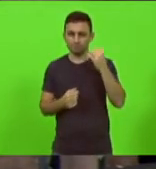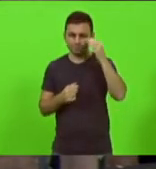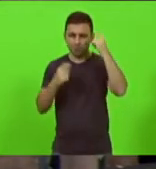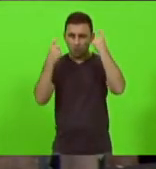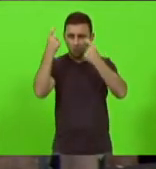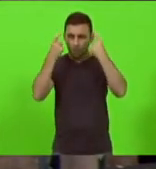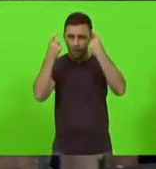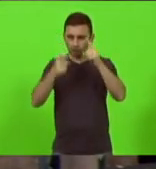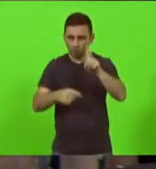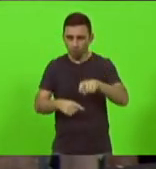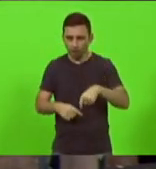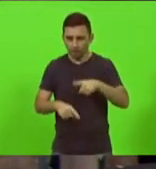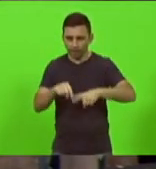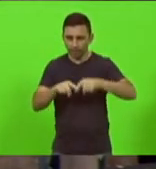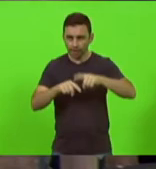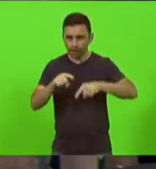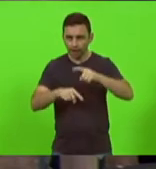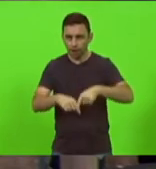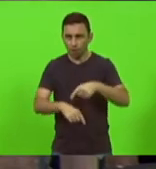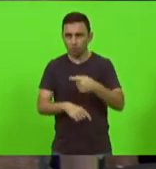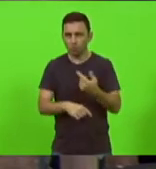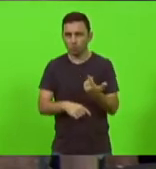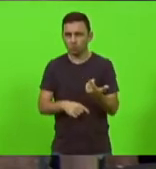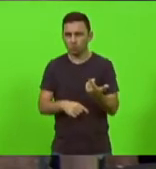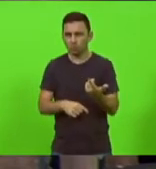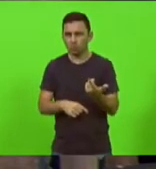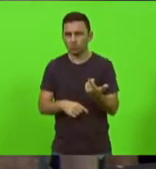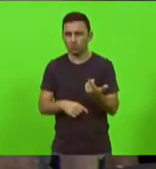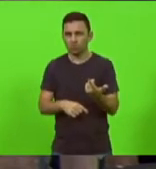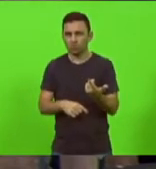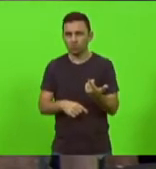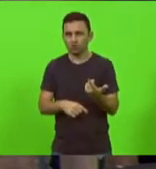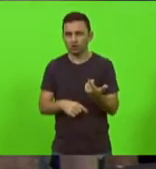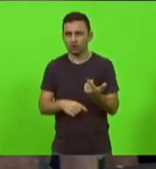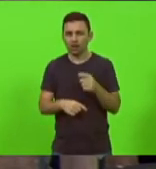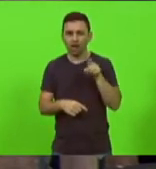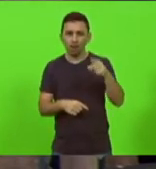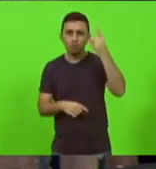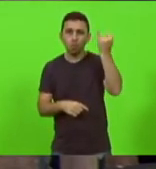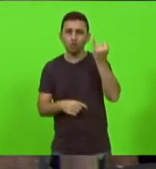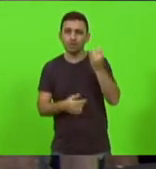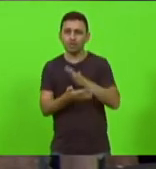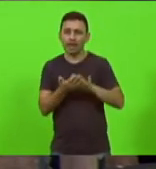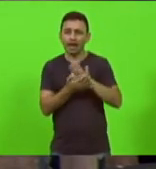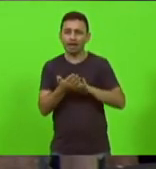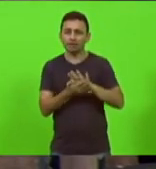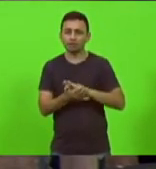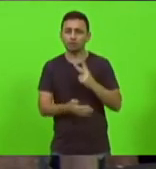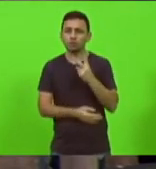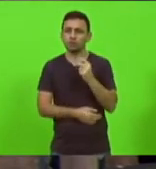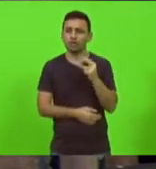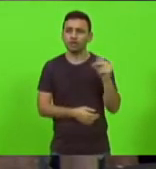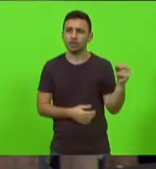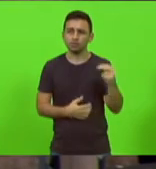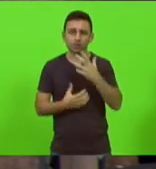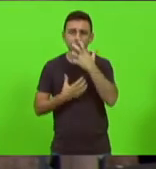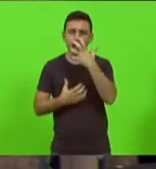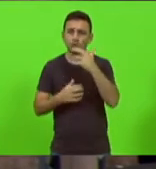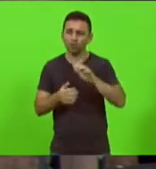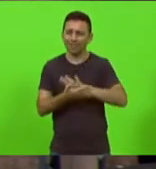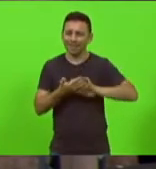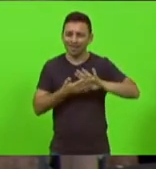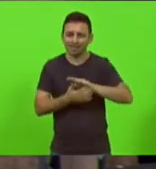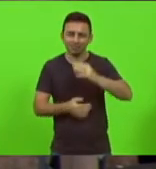quando não deu importância para 200 respiradores e 33 milhões do catarinense